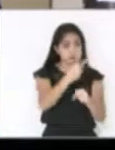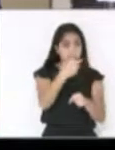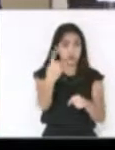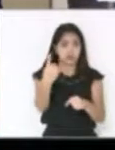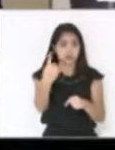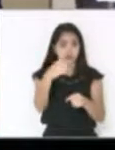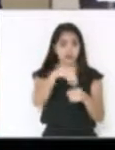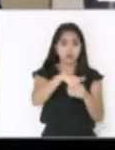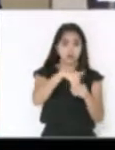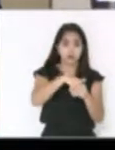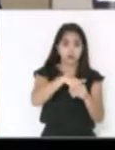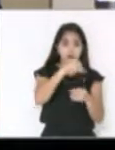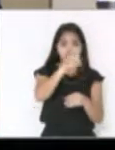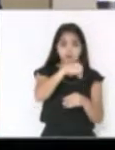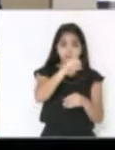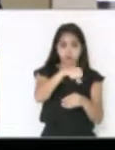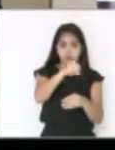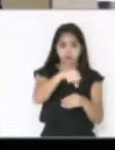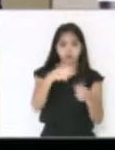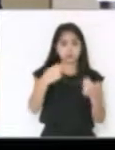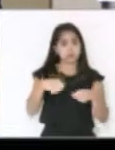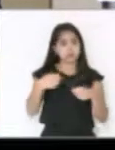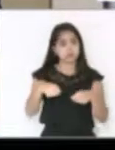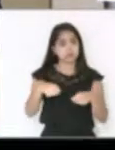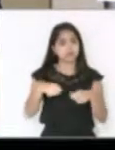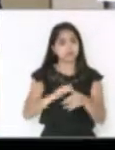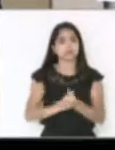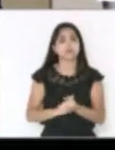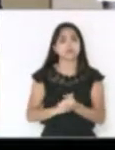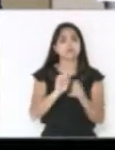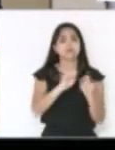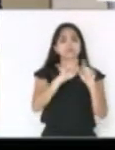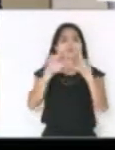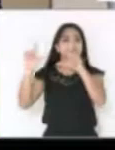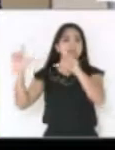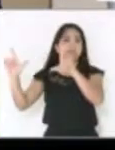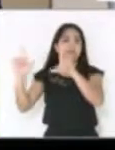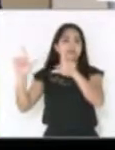favoráveis. Há condição de votar. Vamos abrir o painel.